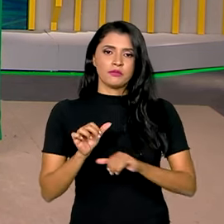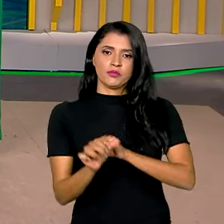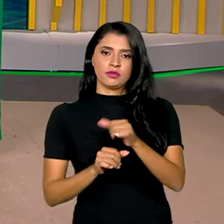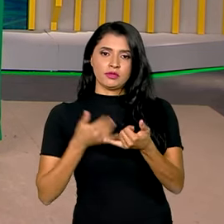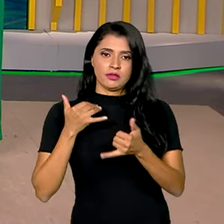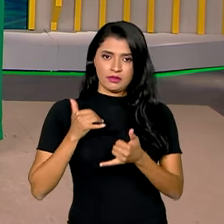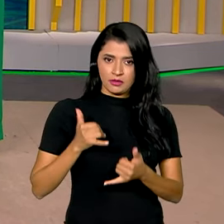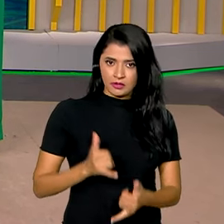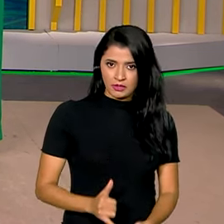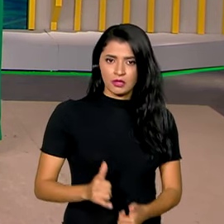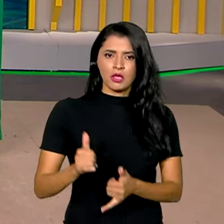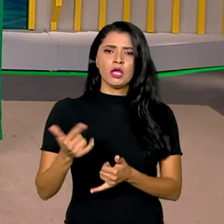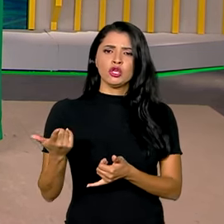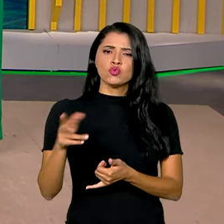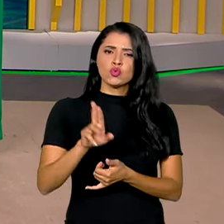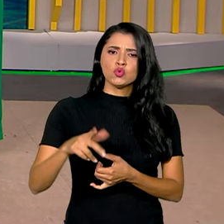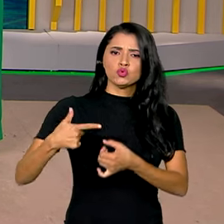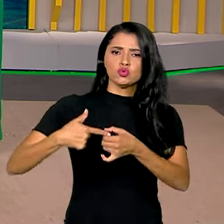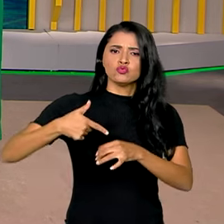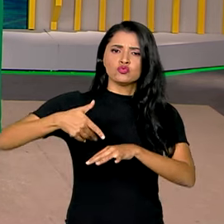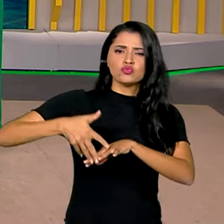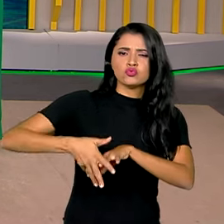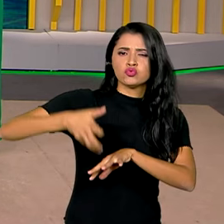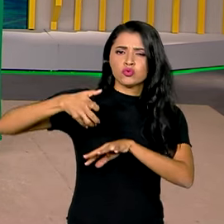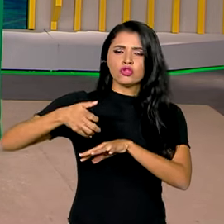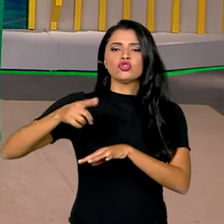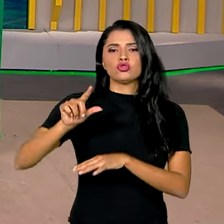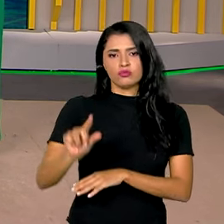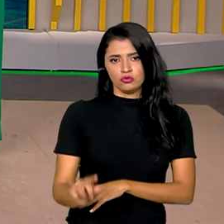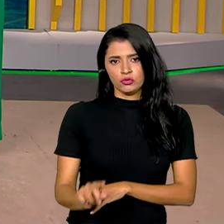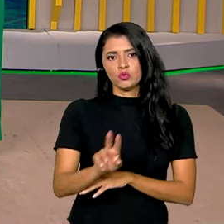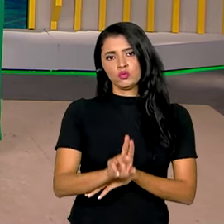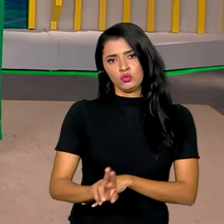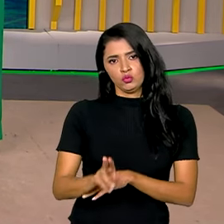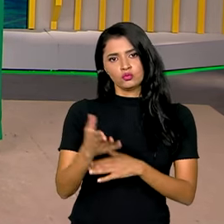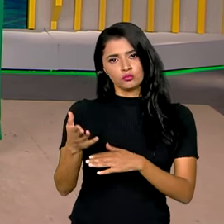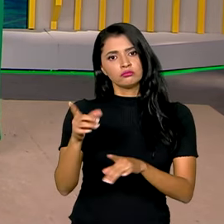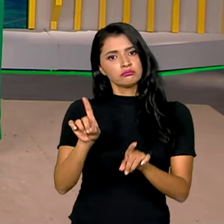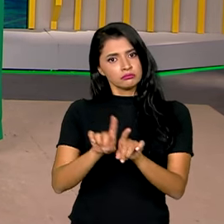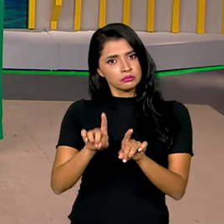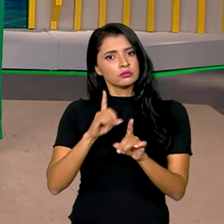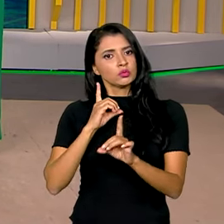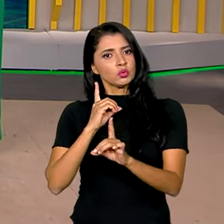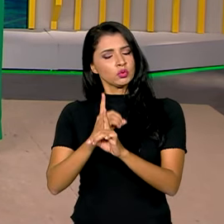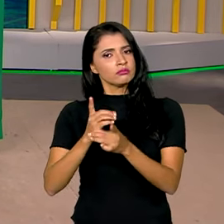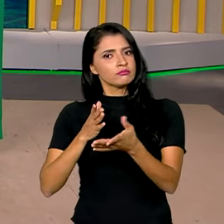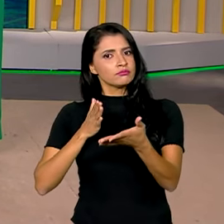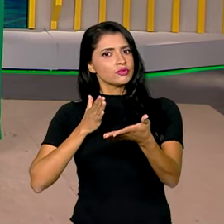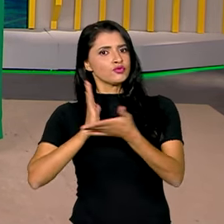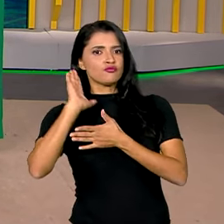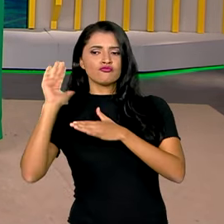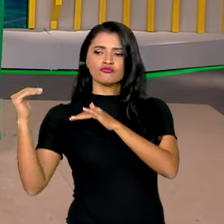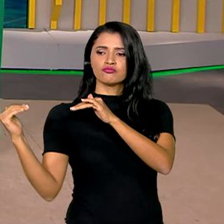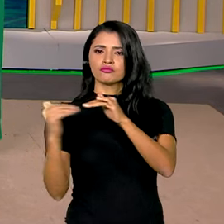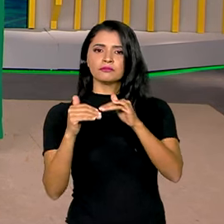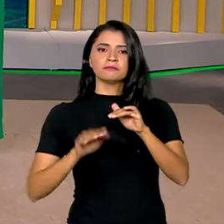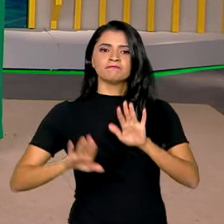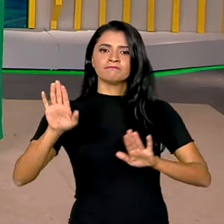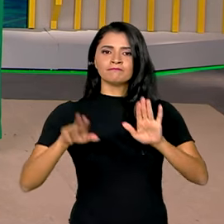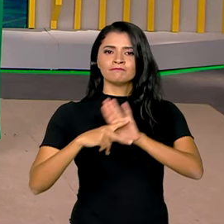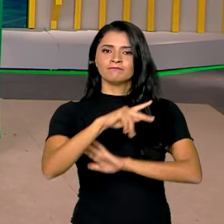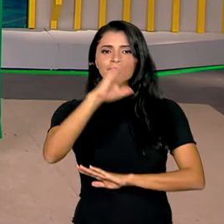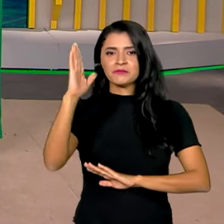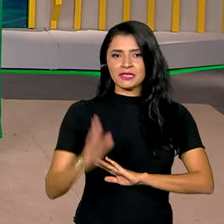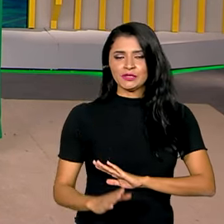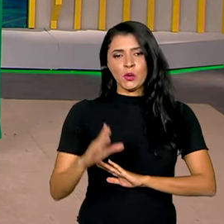energética e a diminuição do uso de combustíveis fósseis. O encontro também aprovou por consenso a candidatura do Brasil